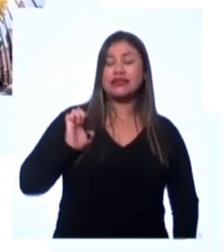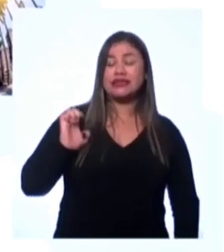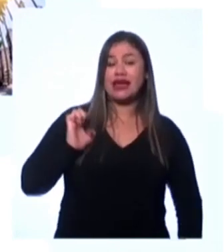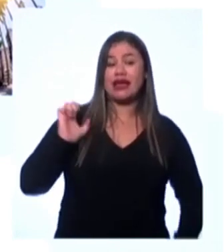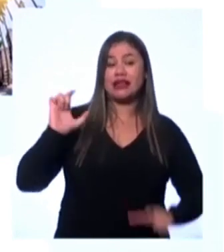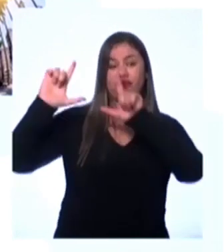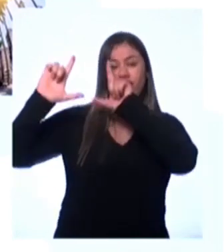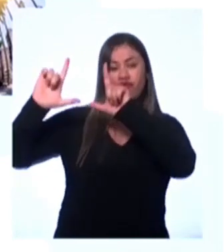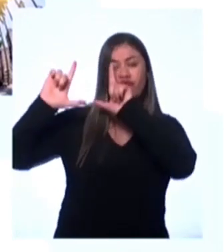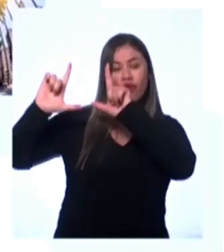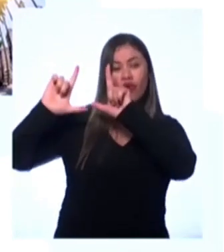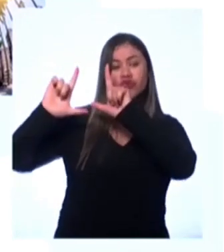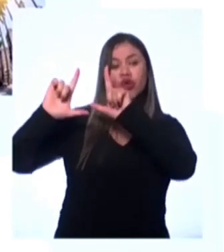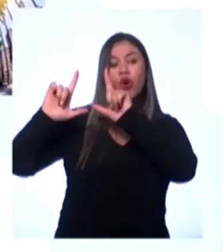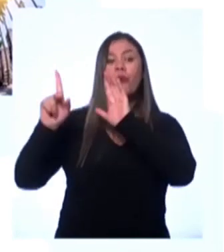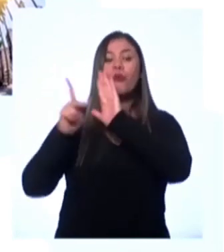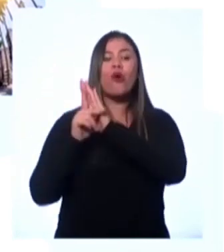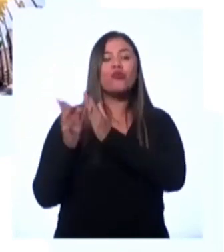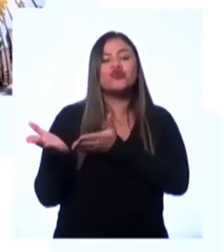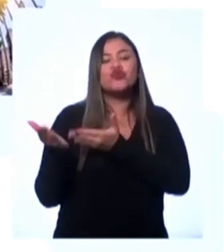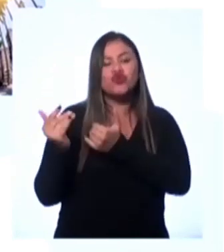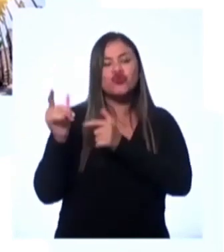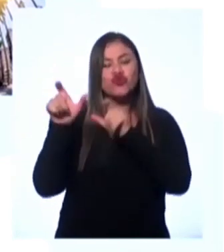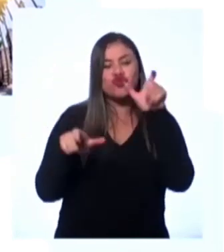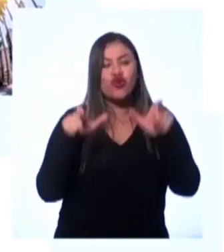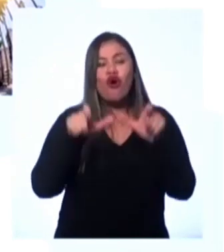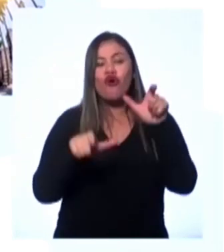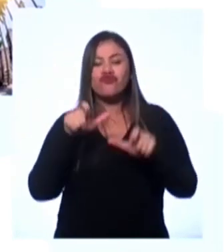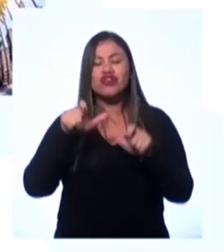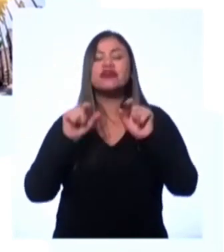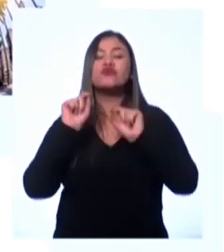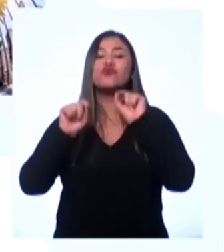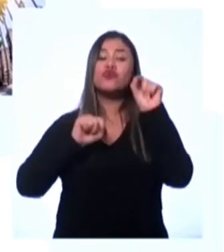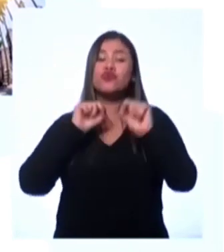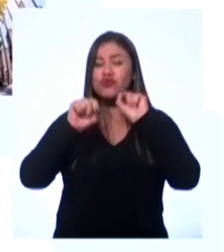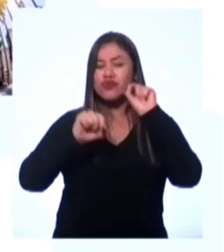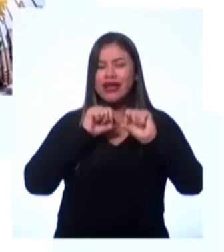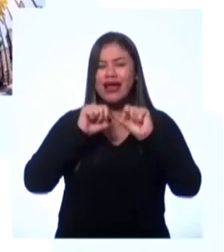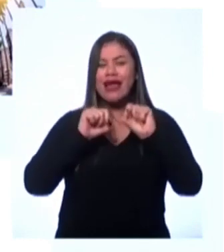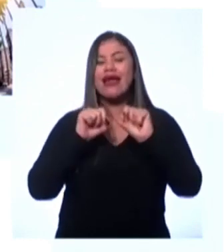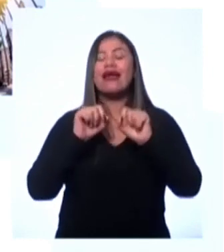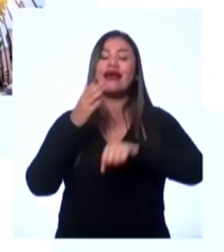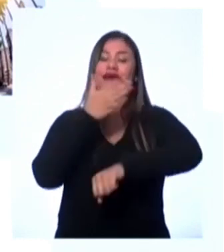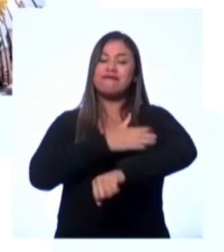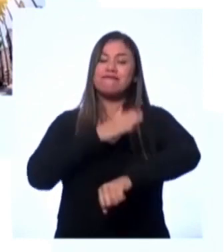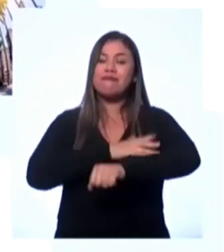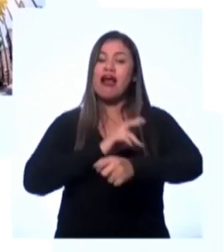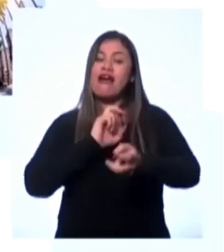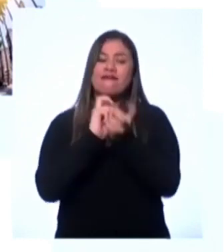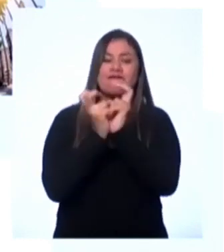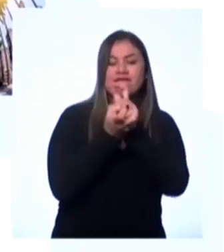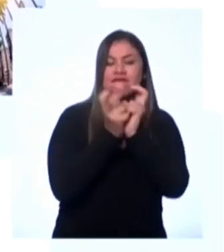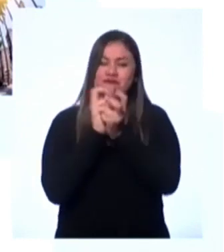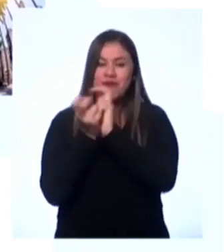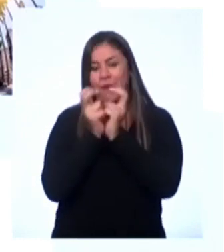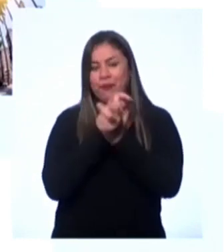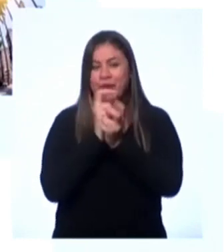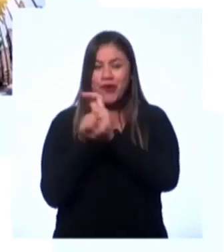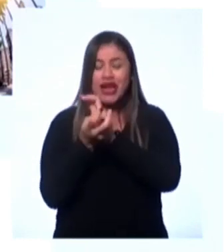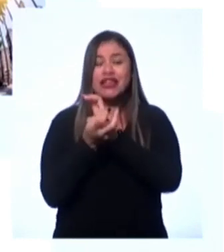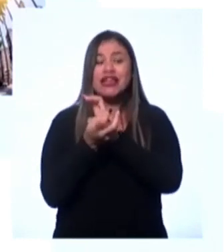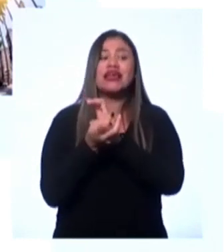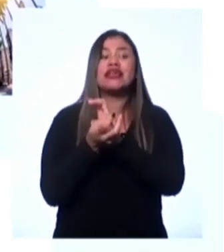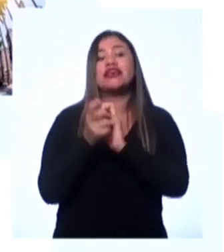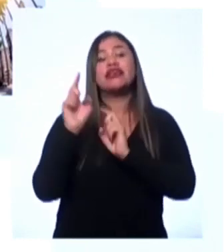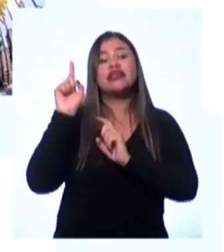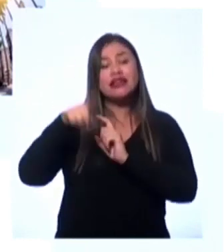imagem de jovens praticando a capoeira. E a capoeira tem